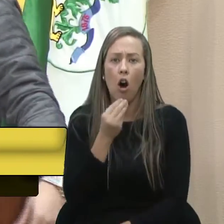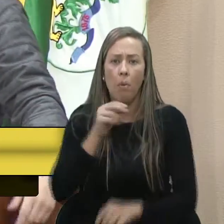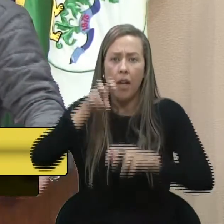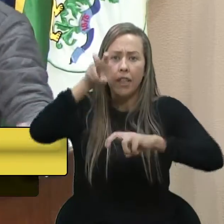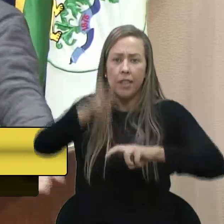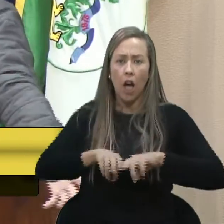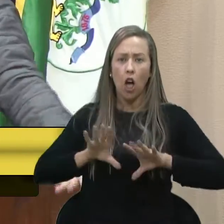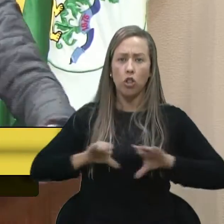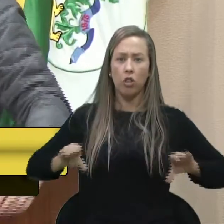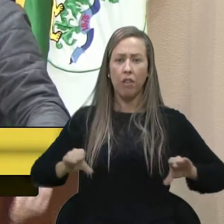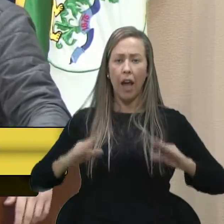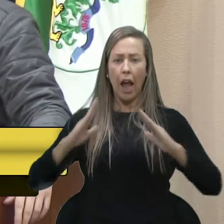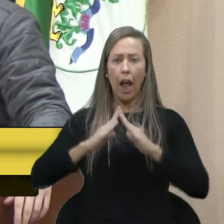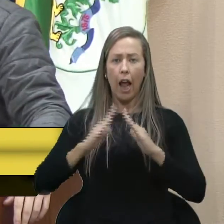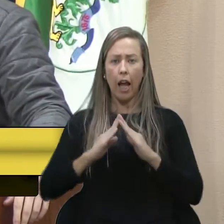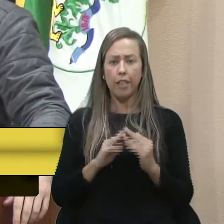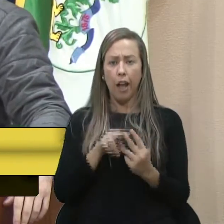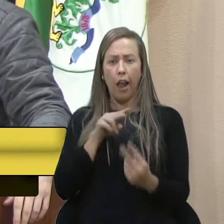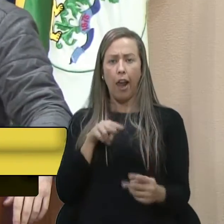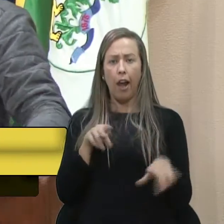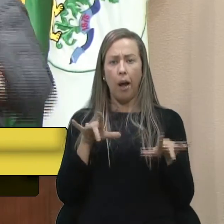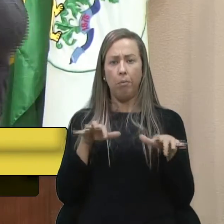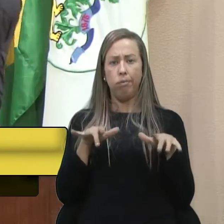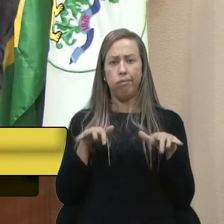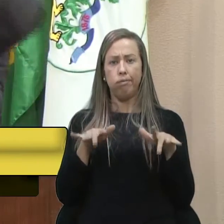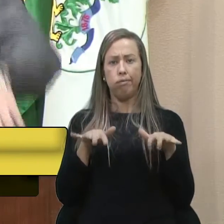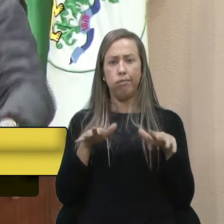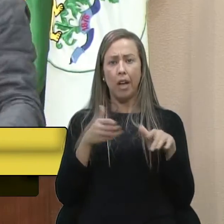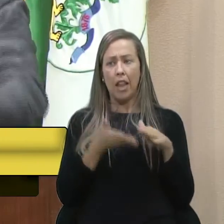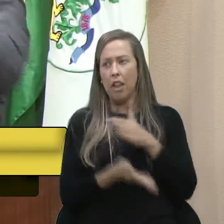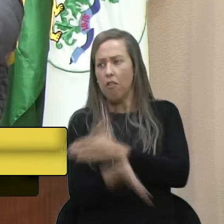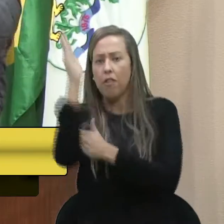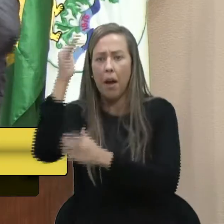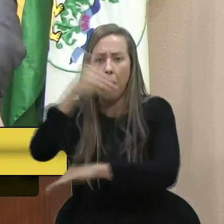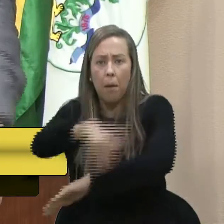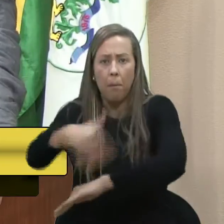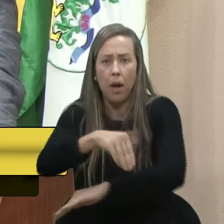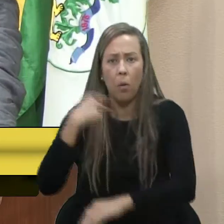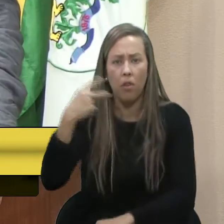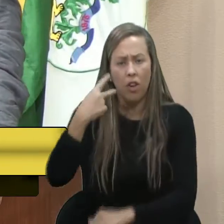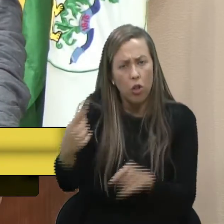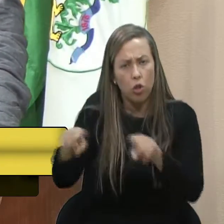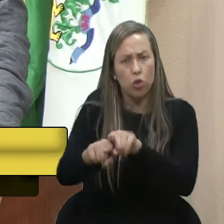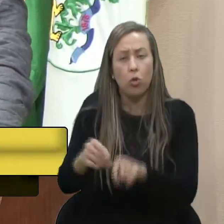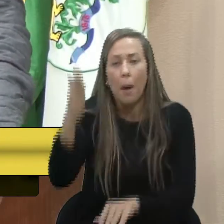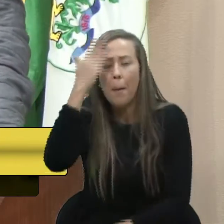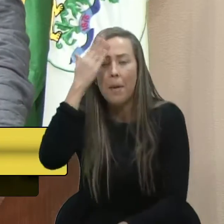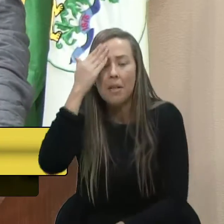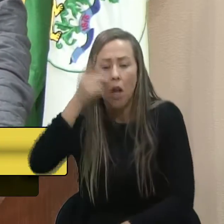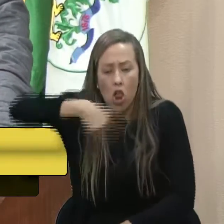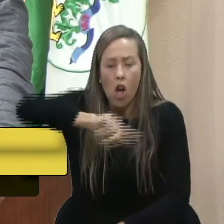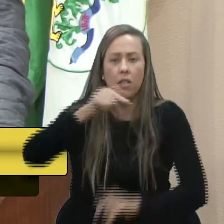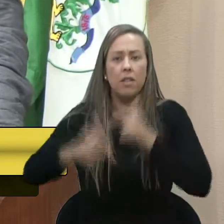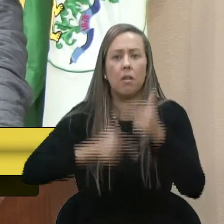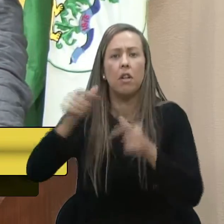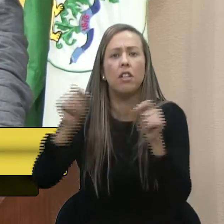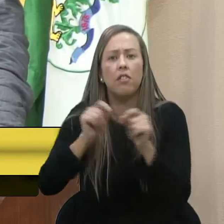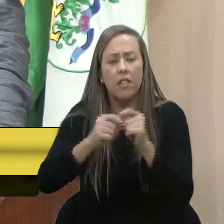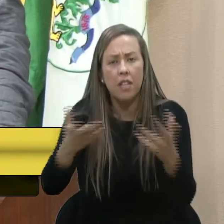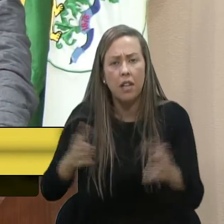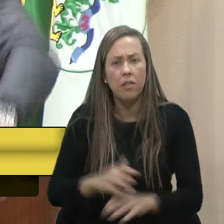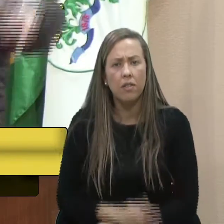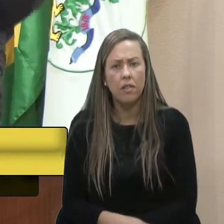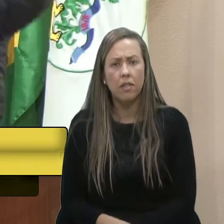de um sofá em home office, né? Não vão para a rua com os vereadores, para saber o que os vereadores estão fazendo ou não.